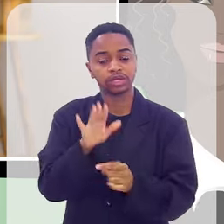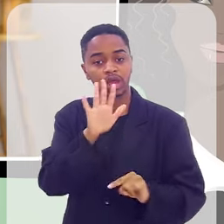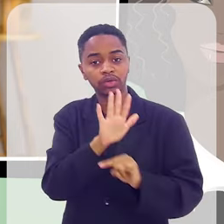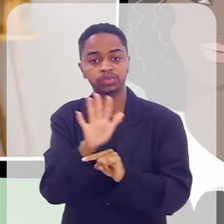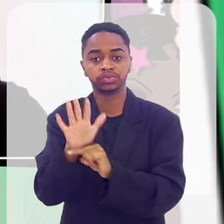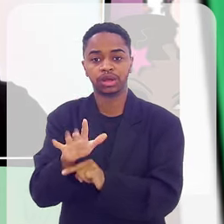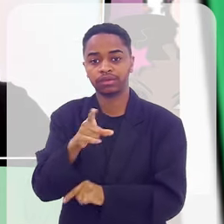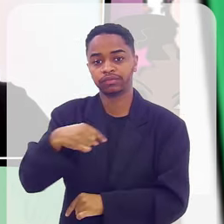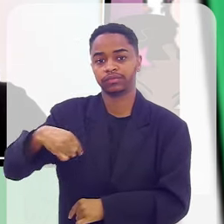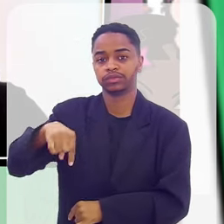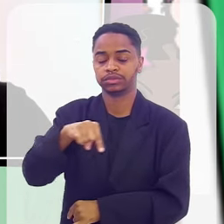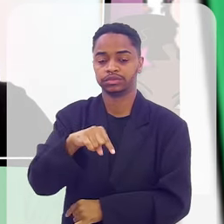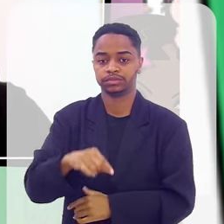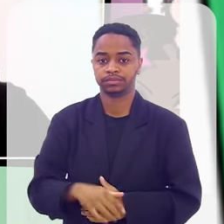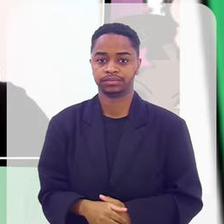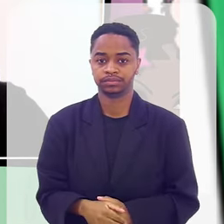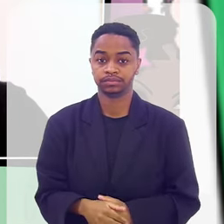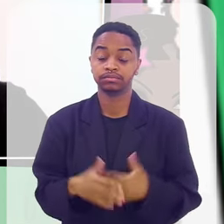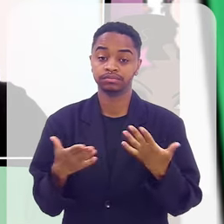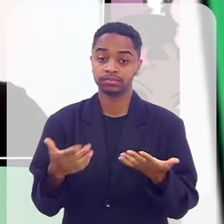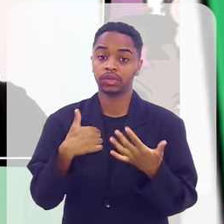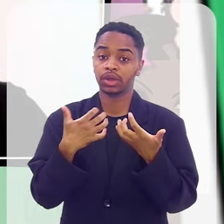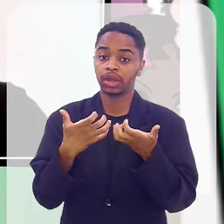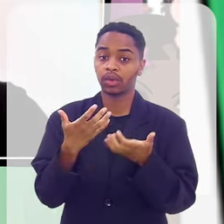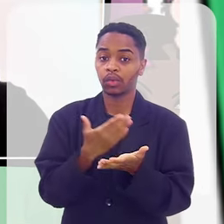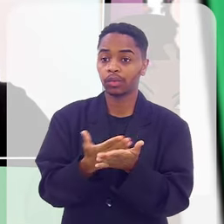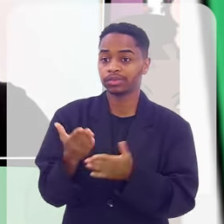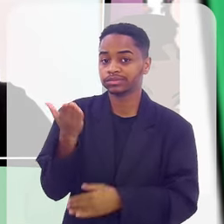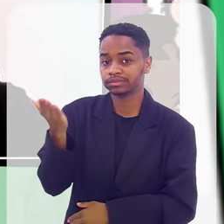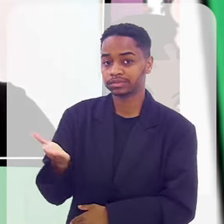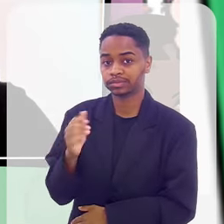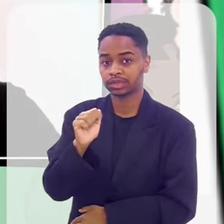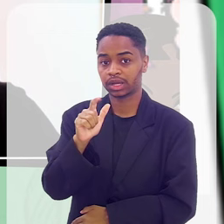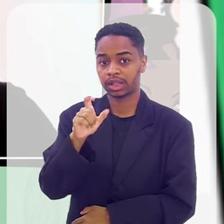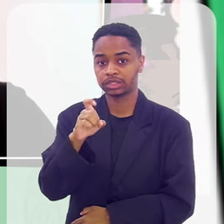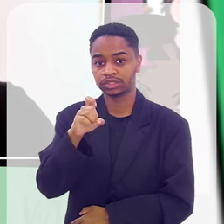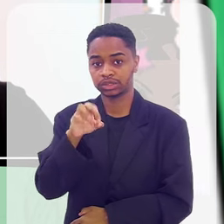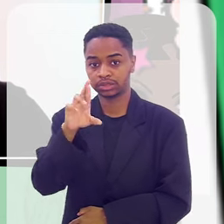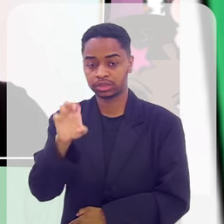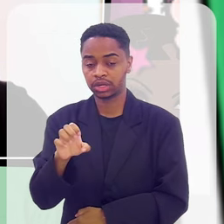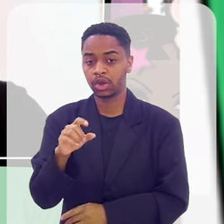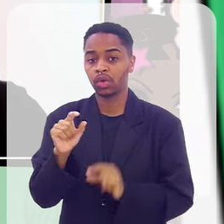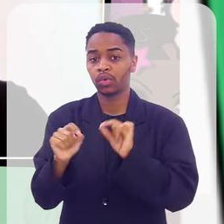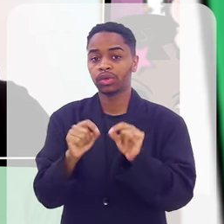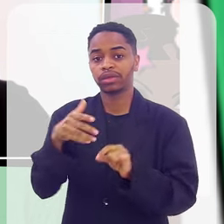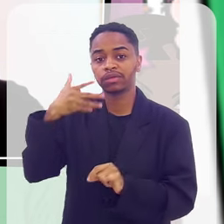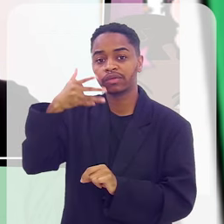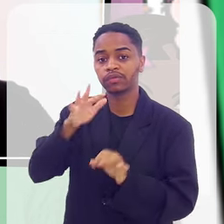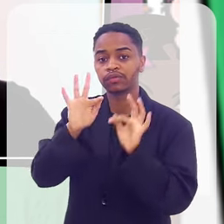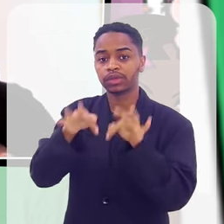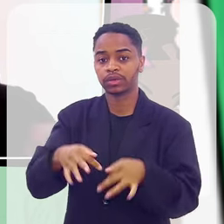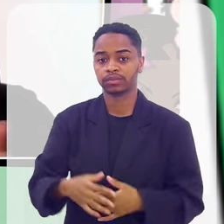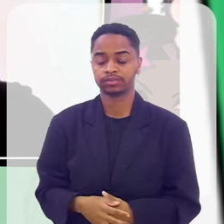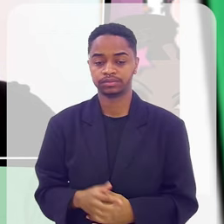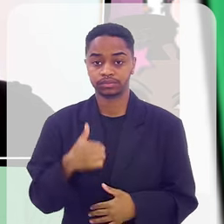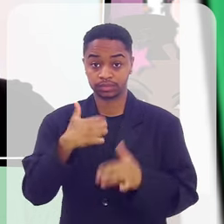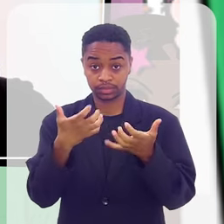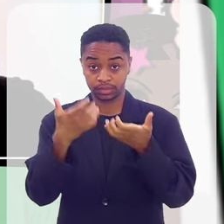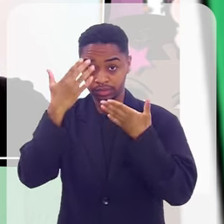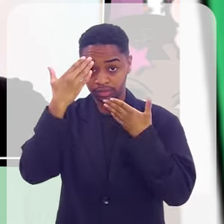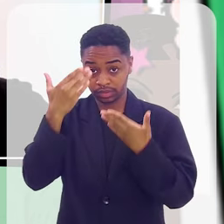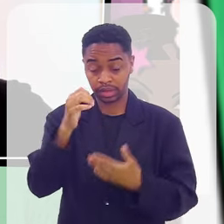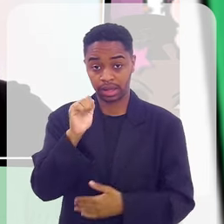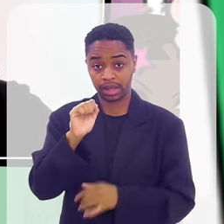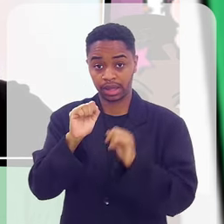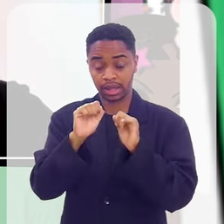e mais urgentes necessidades do projeto. Então gostaria de começar com você, Alexandre, suas considerações finais, por favor. Agradecer